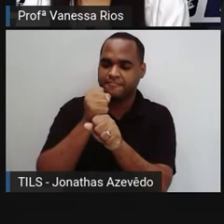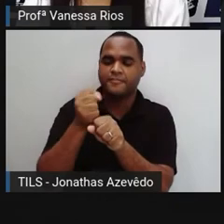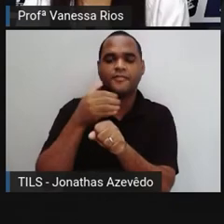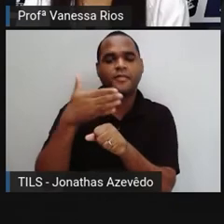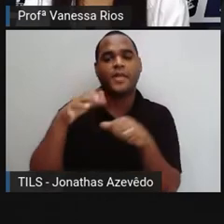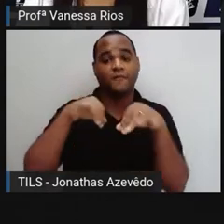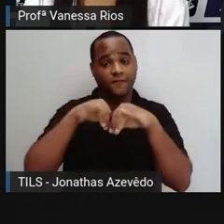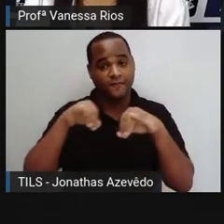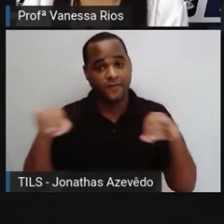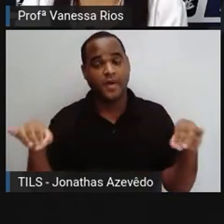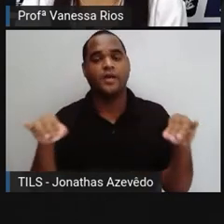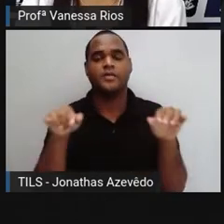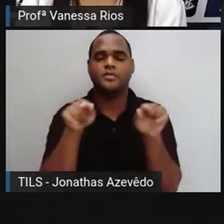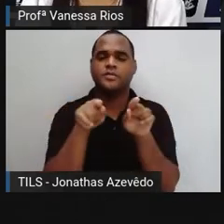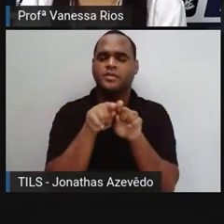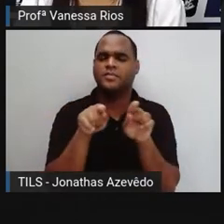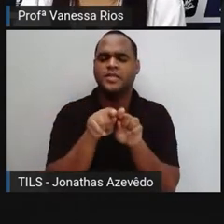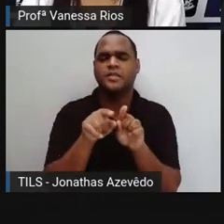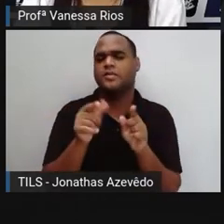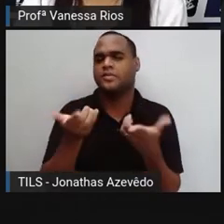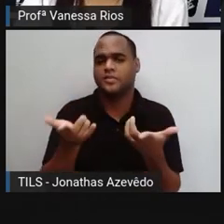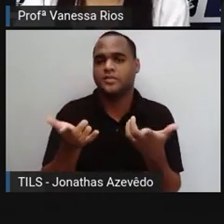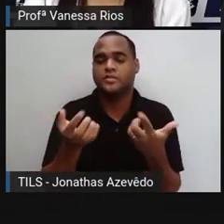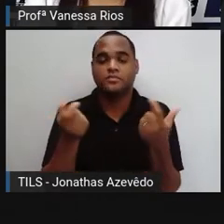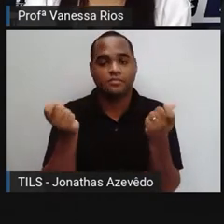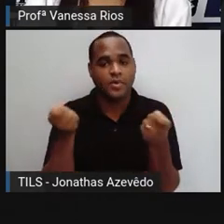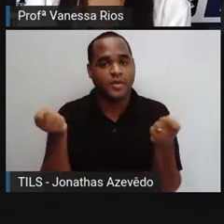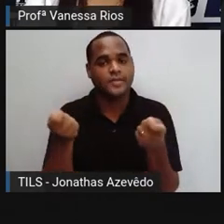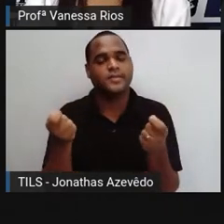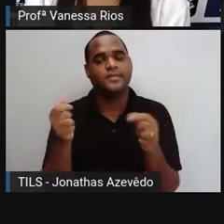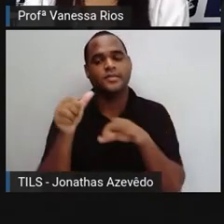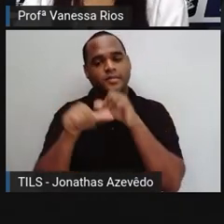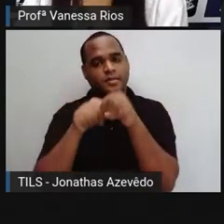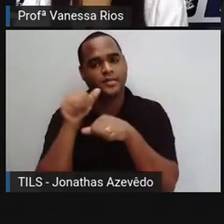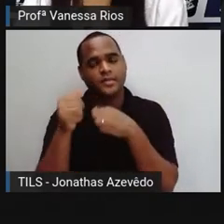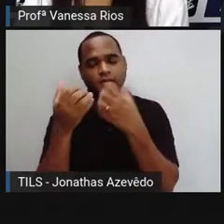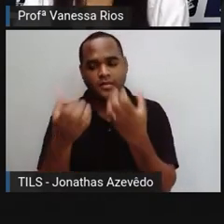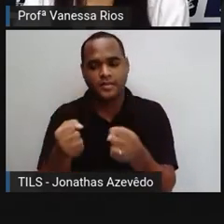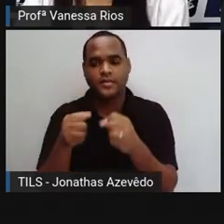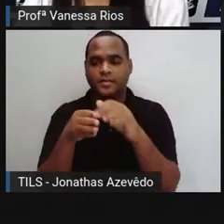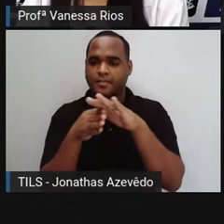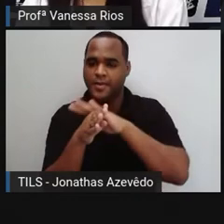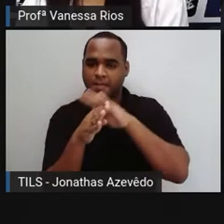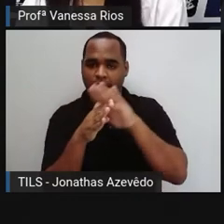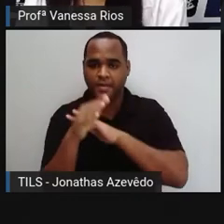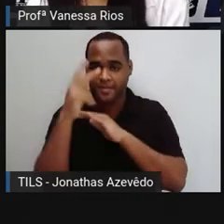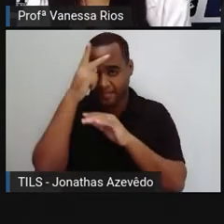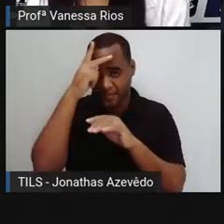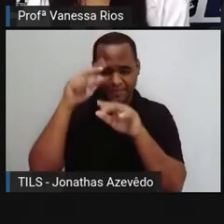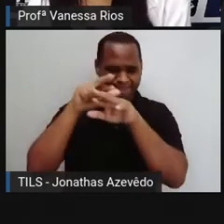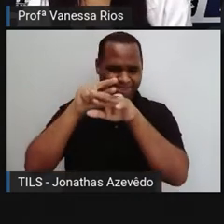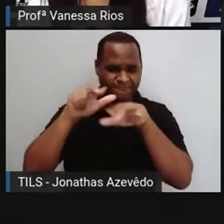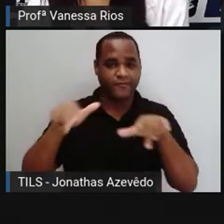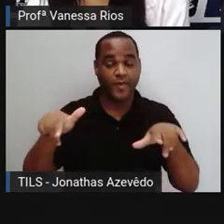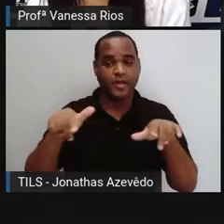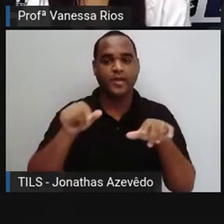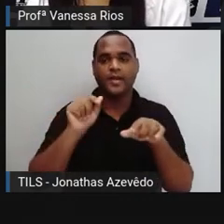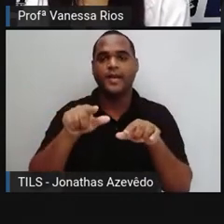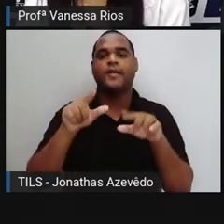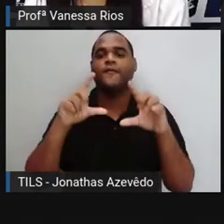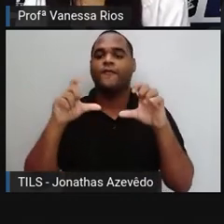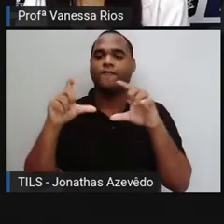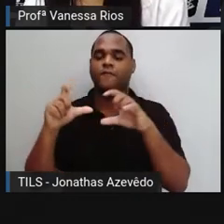divulgação, com a sua possibilidade de acesso a muitas pessoas, as fotografias